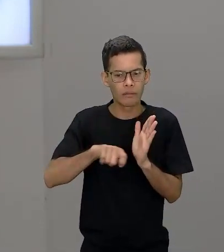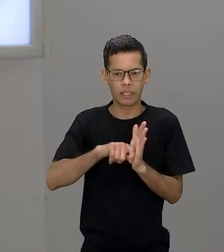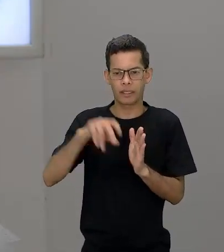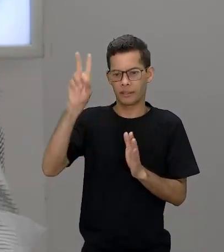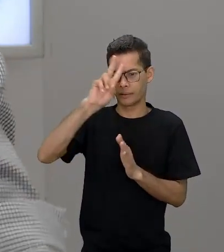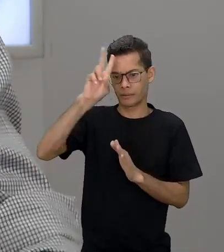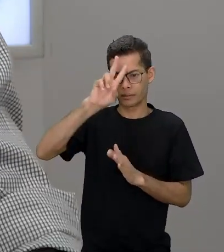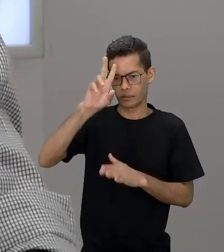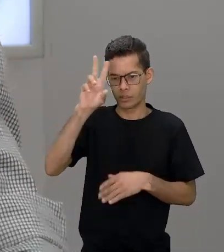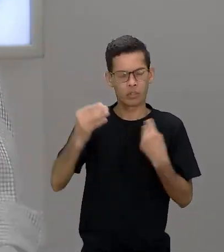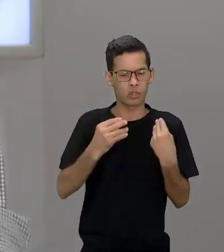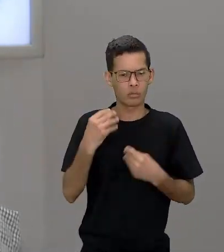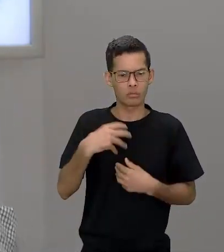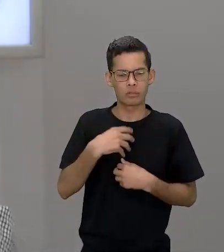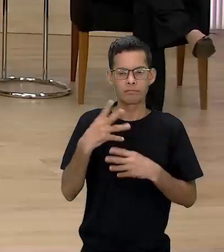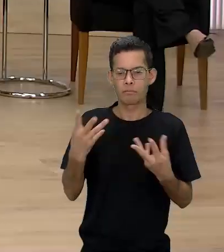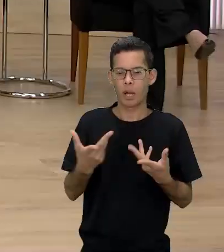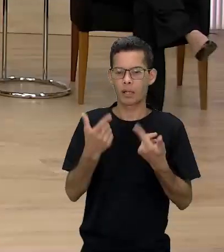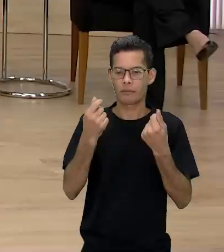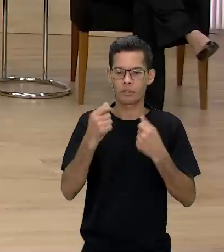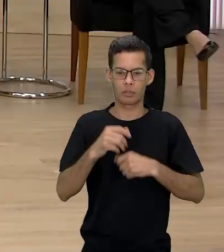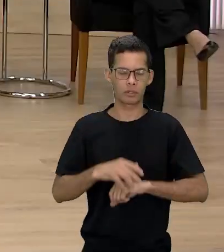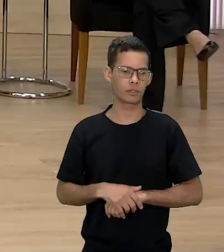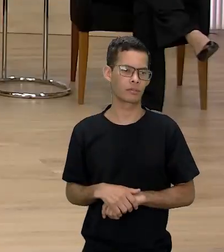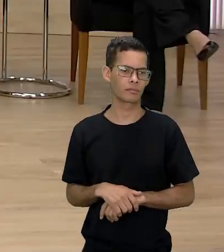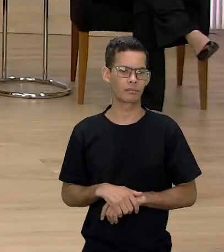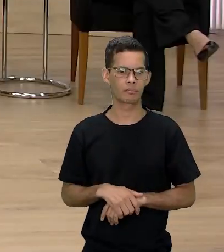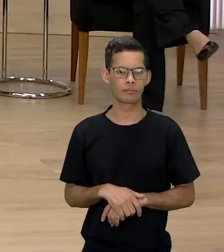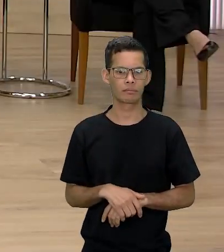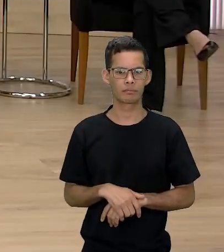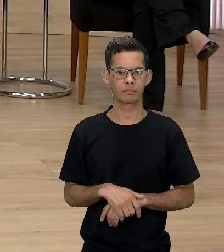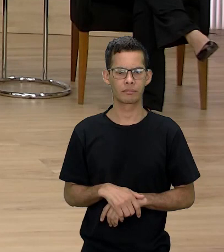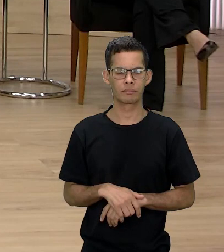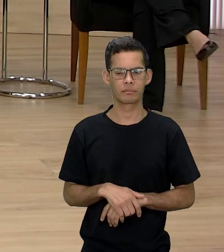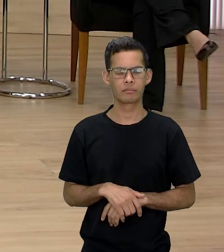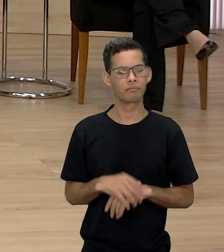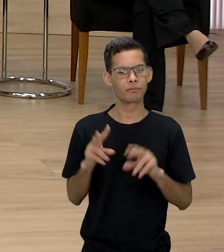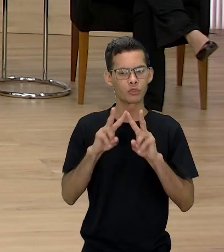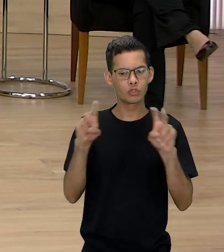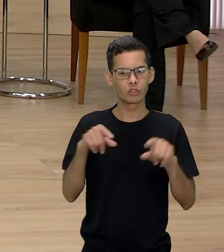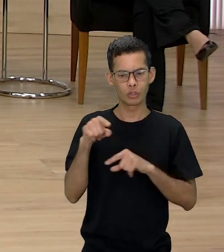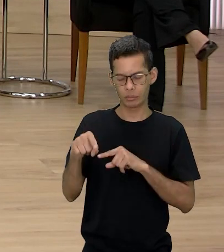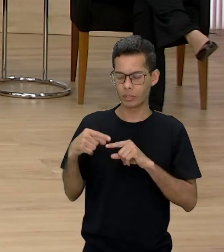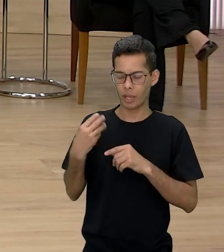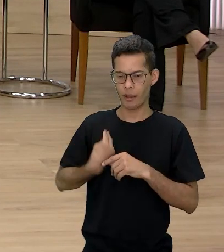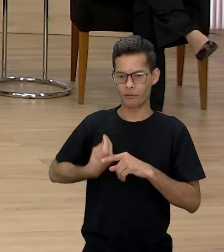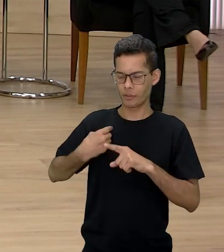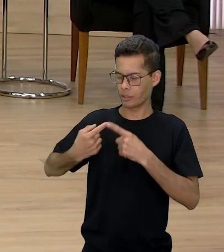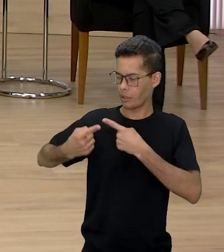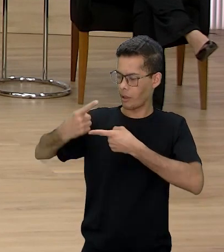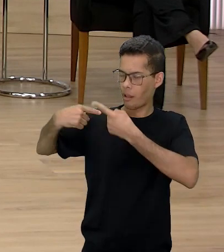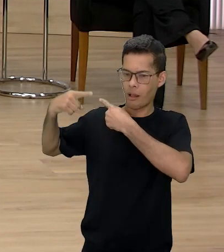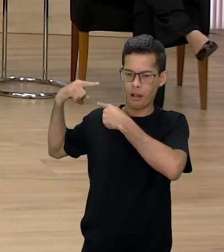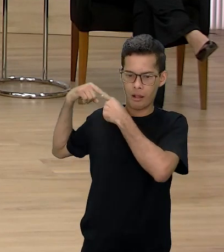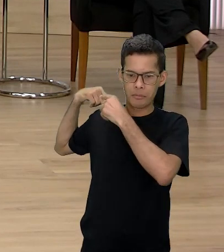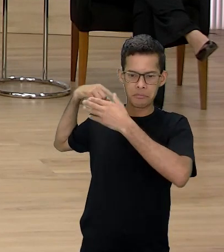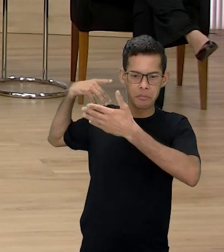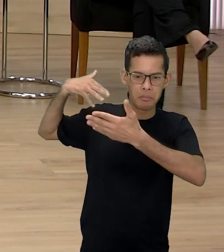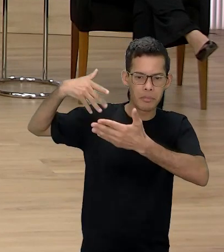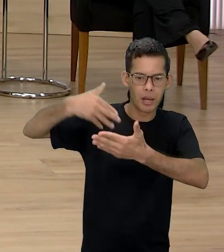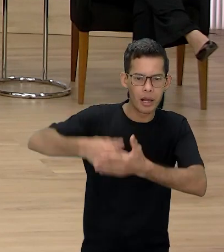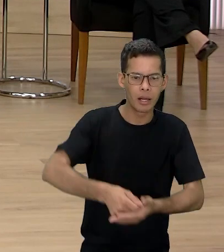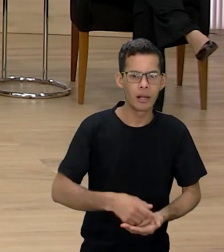Estela uma obra maravilhosa essa questão da ancestralidade assim me pegou de uma forma